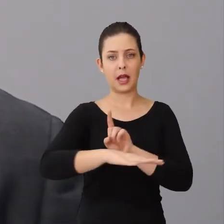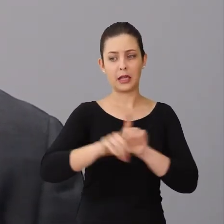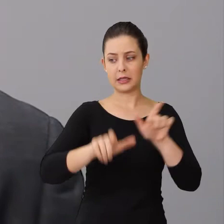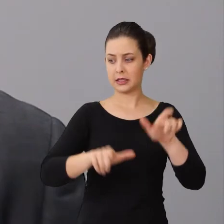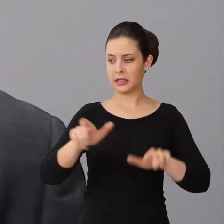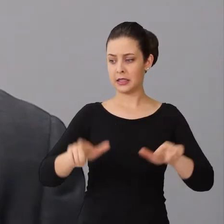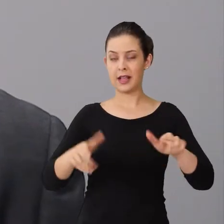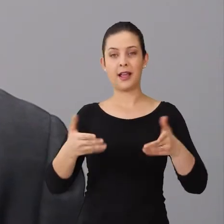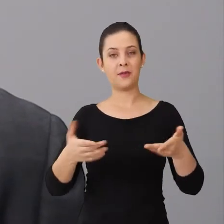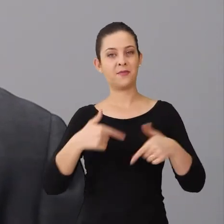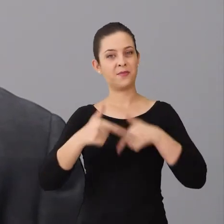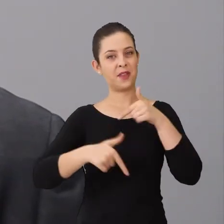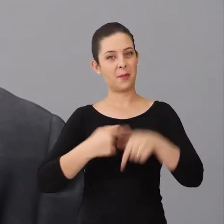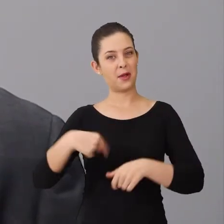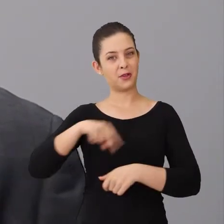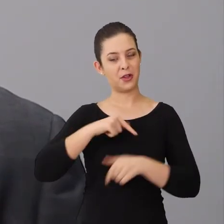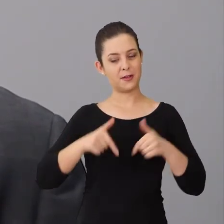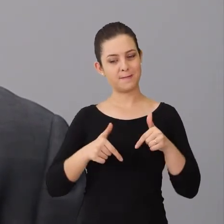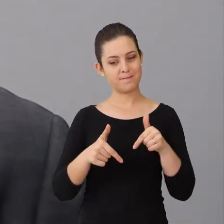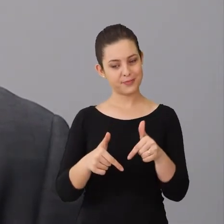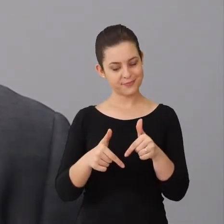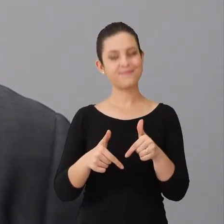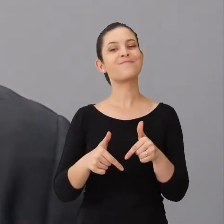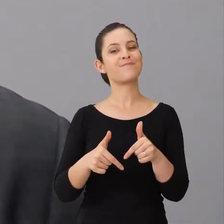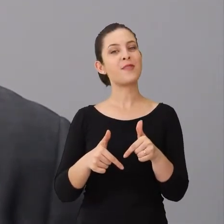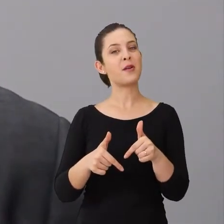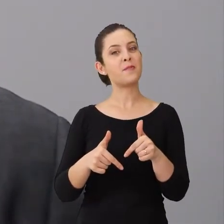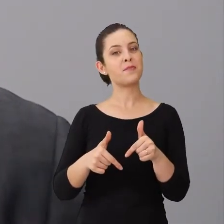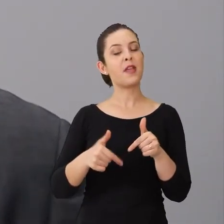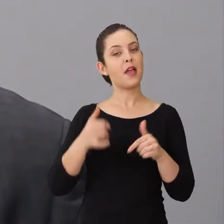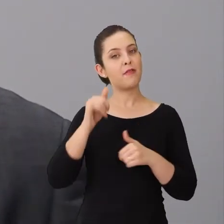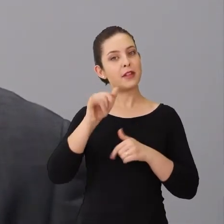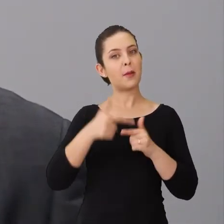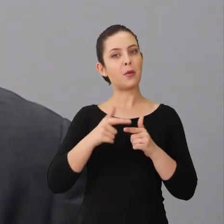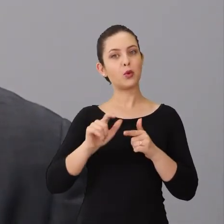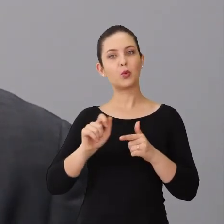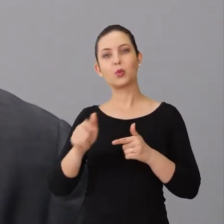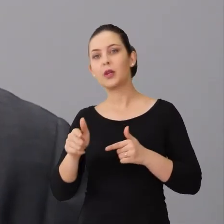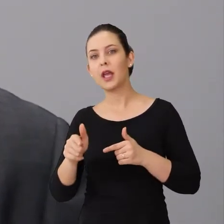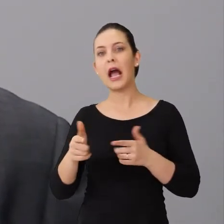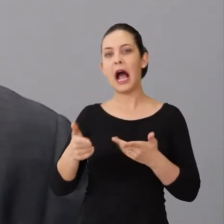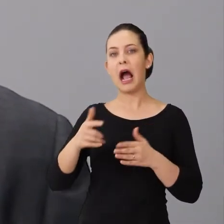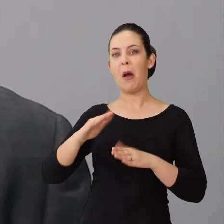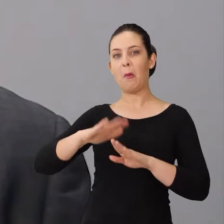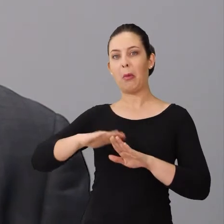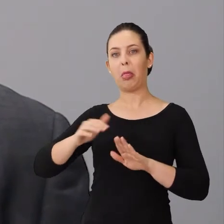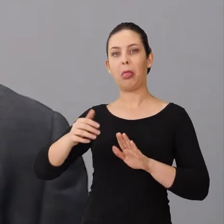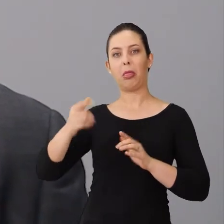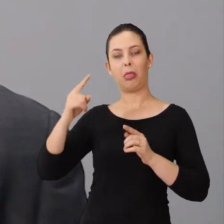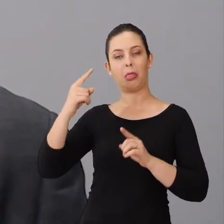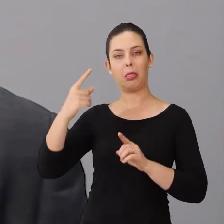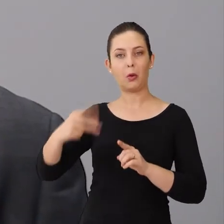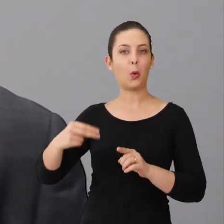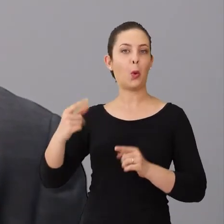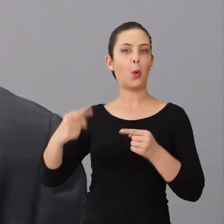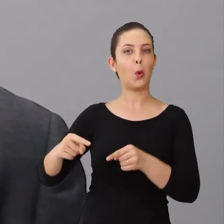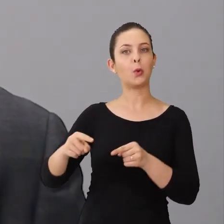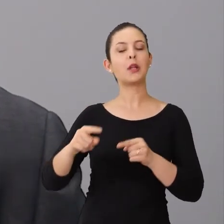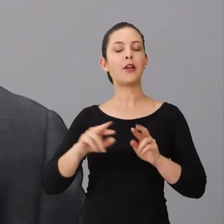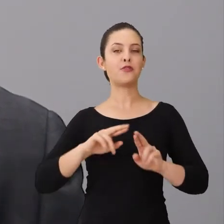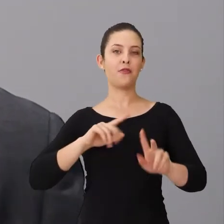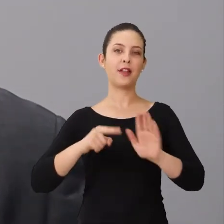cidadão. E esse é o nosso trabalho. Atuando de forma muito mais preventiva do que punitiva. Quem sabe esse tenha sido diferencial da